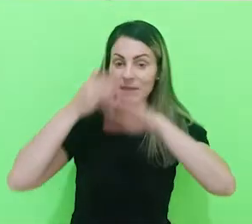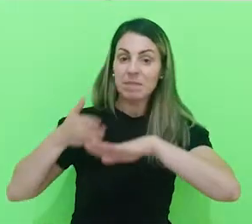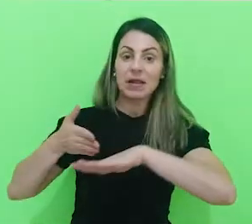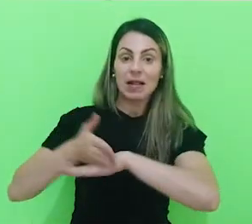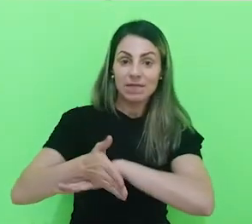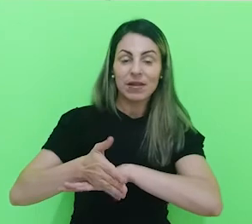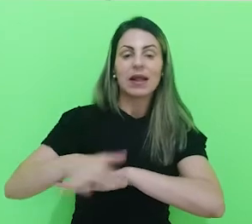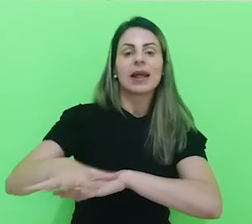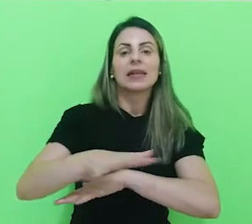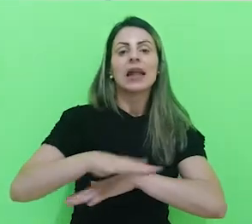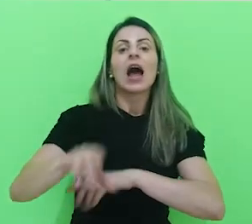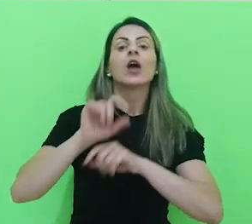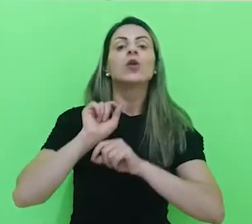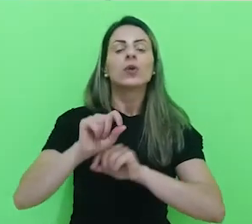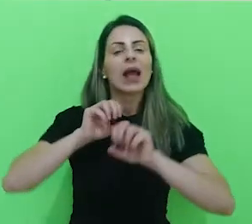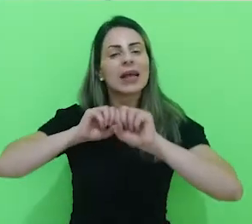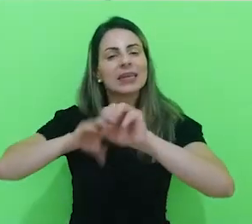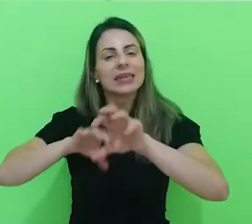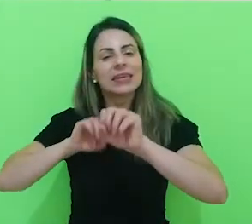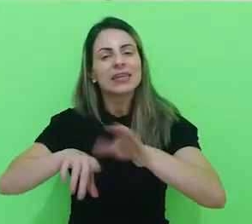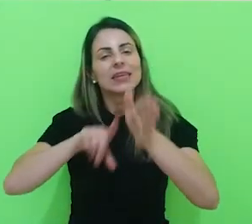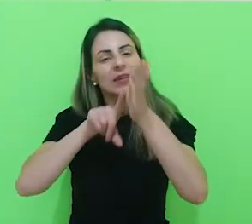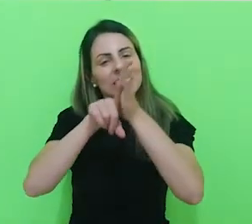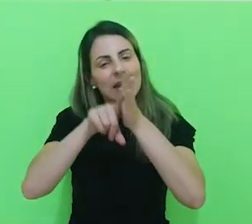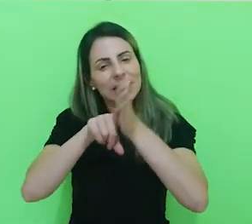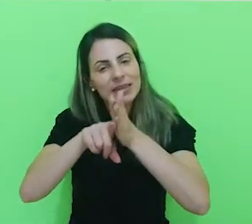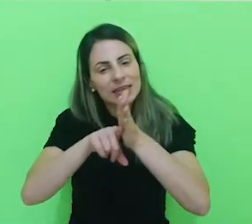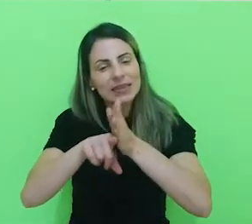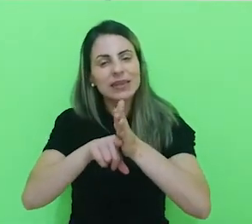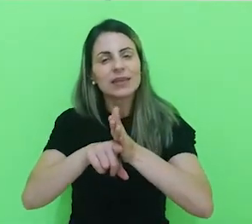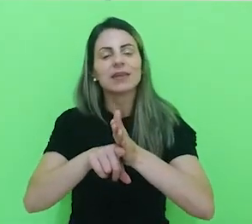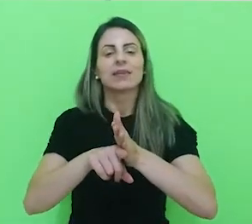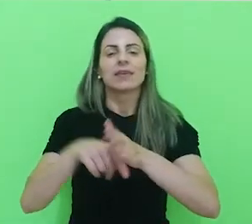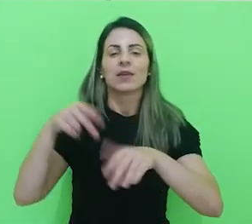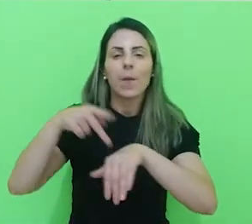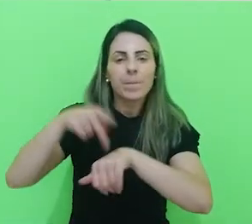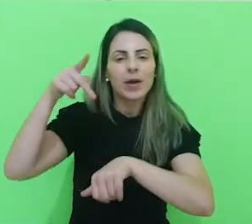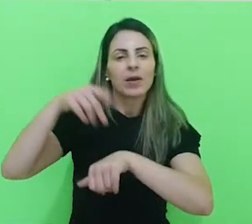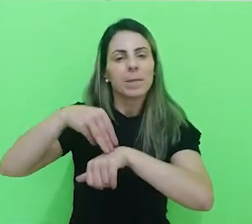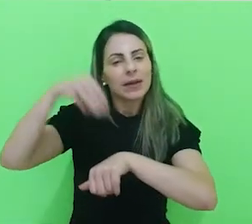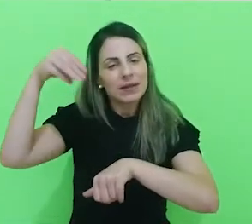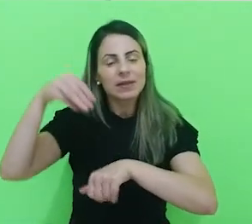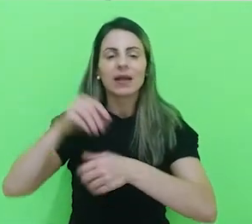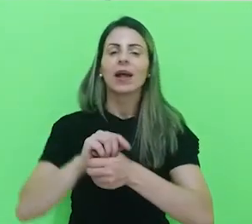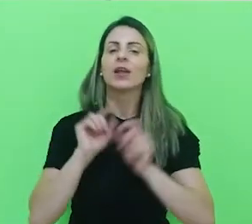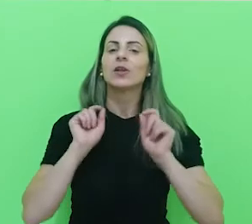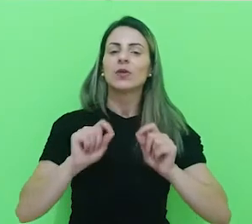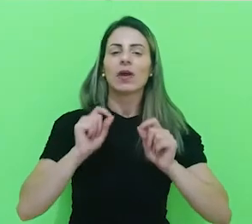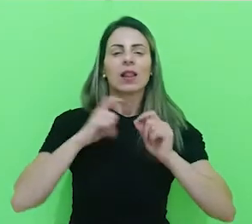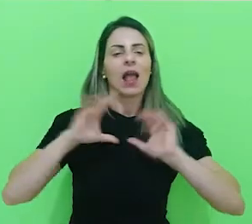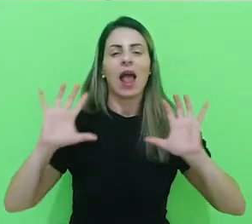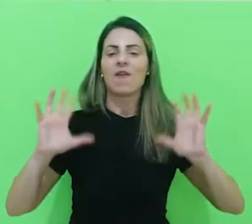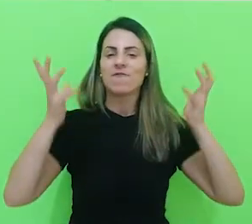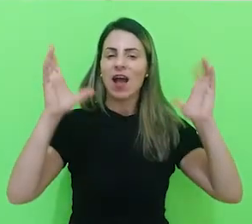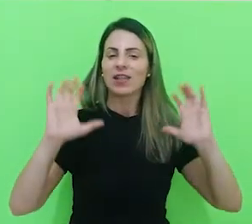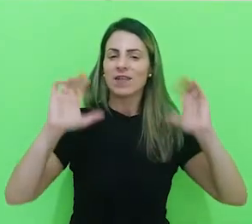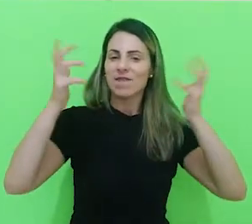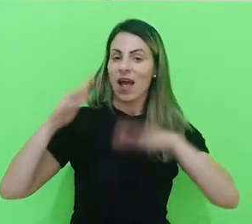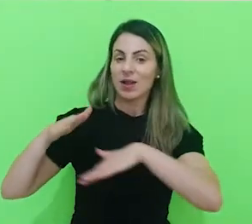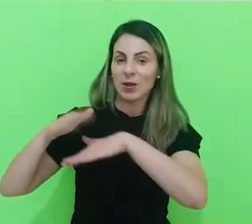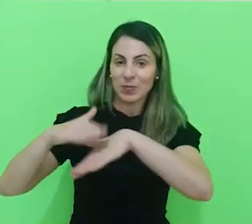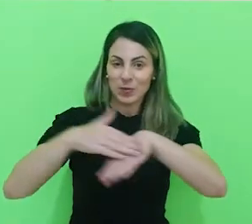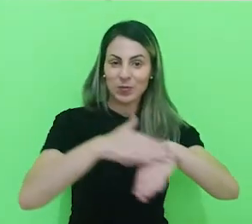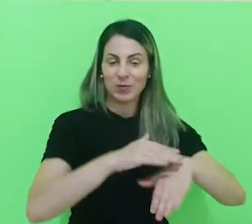campo do ensino, da pesquisa, da extensão universitária, através dos diversos eventos que realizamos.